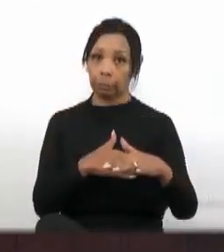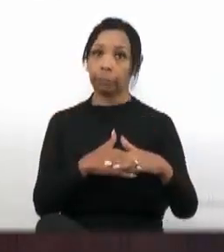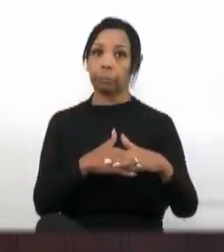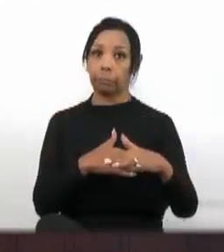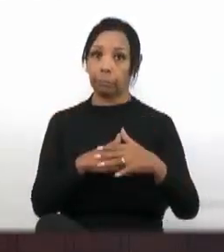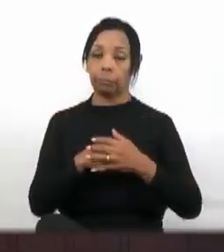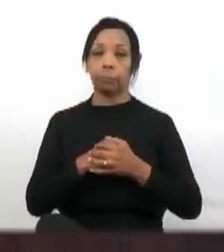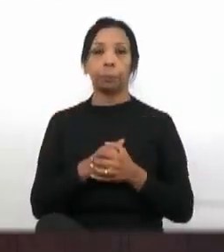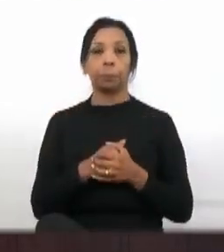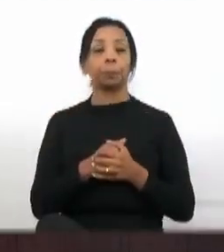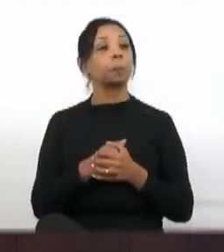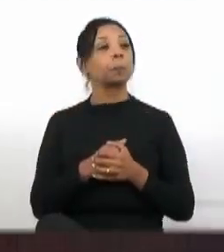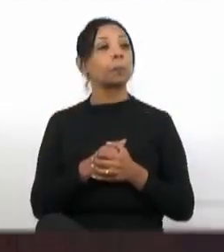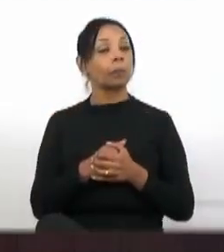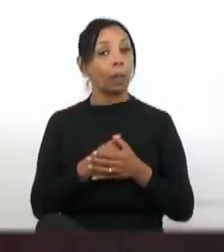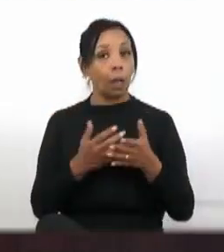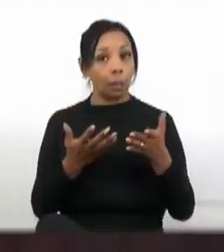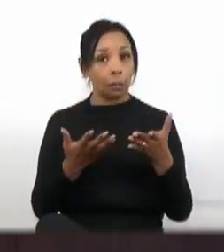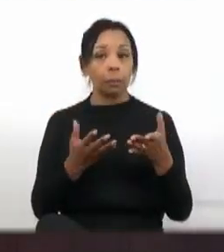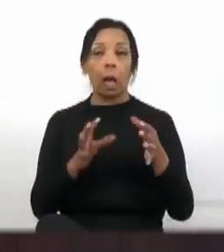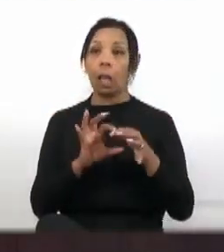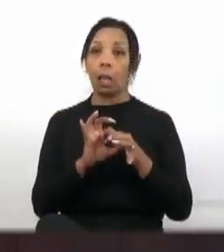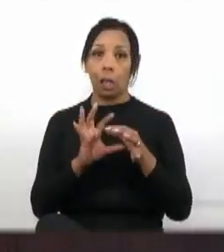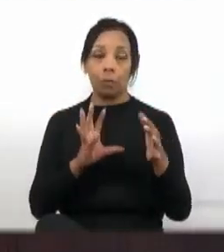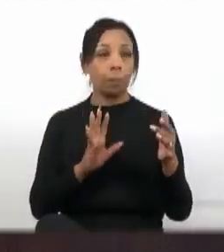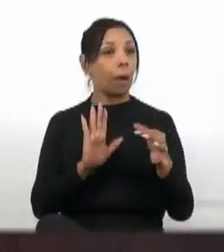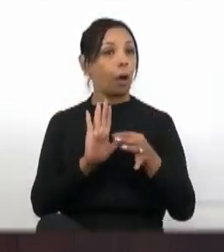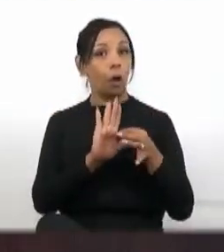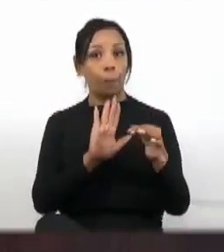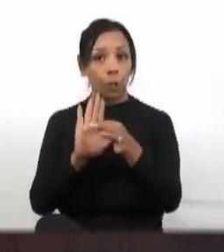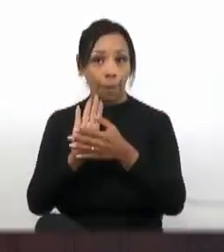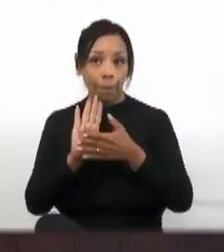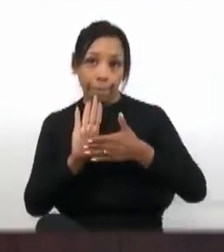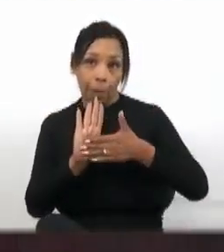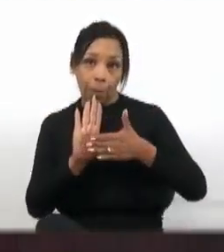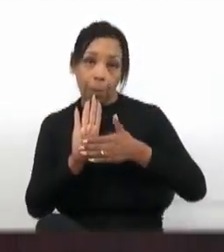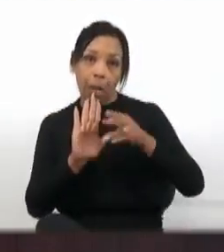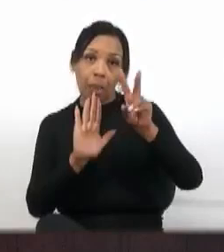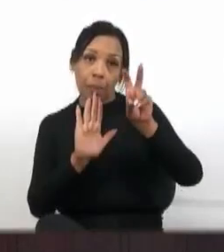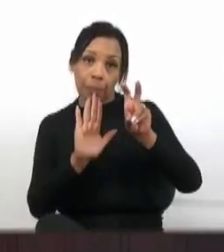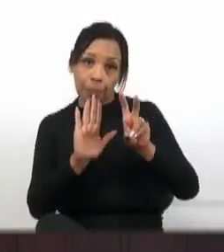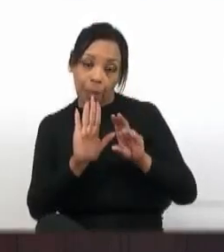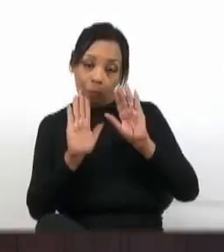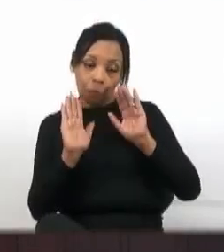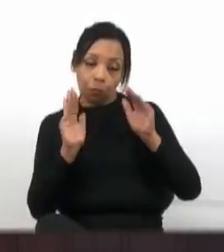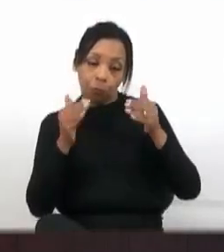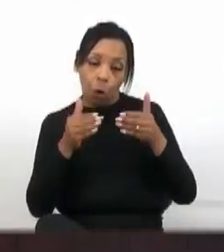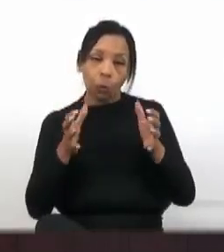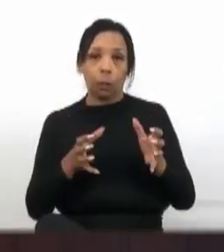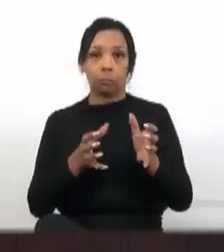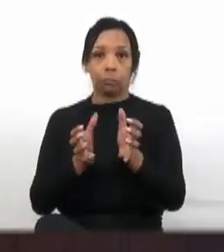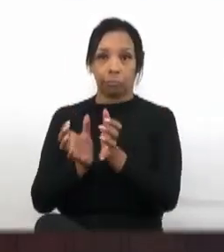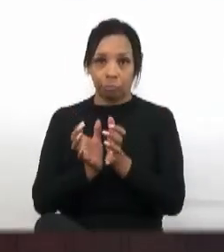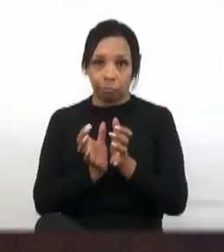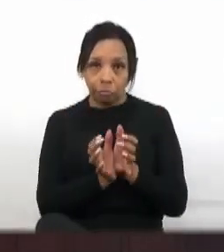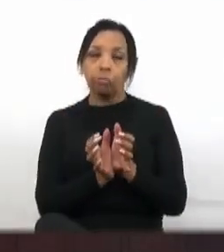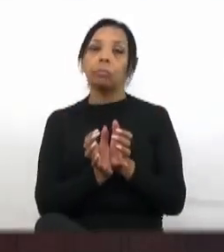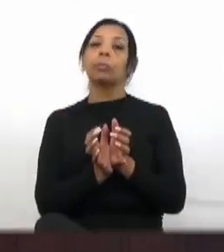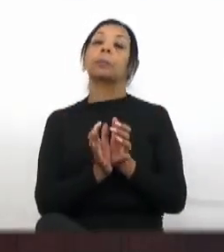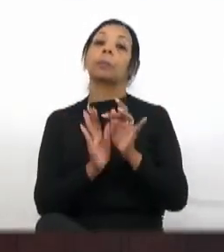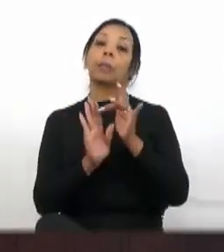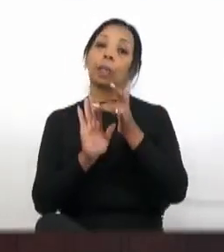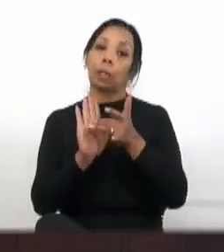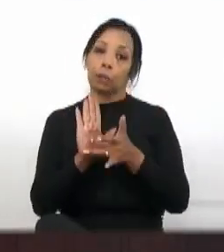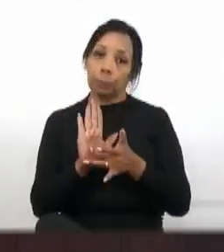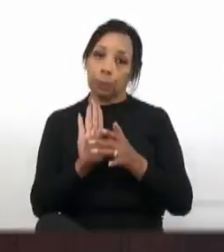O espaço está aberto para a manifestação dos vereadores sobre proposições e assuntos diversos de interesse da comunidade. Nos termos regimentais,